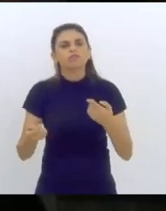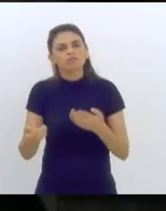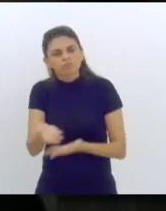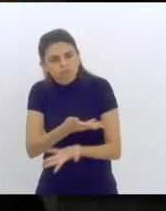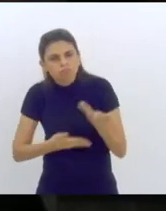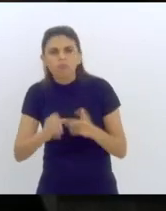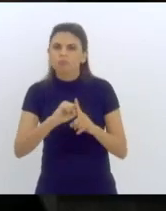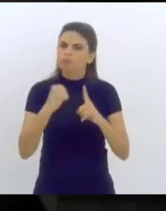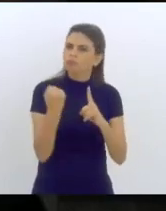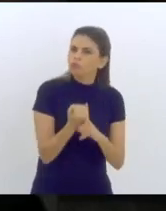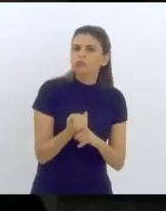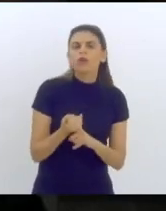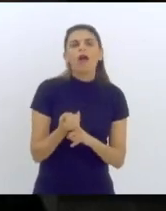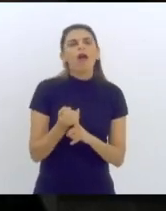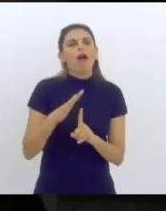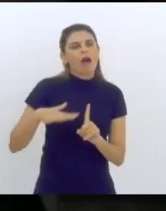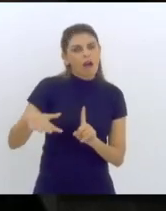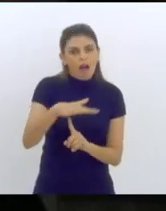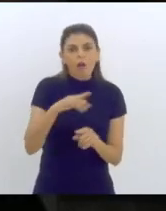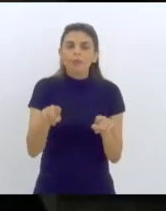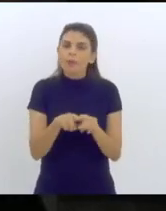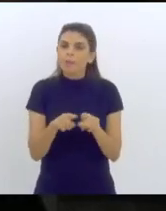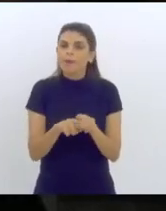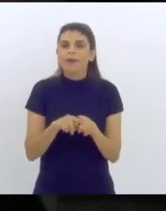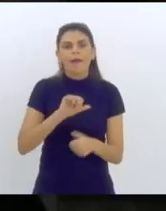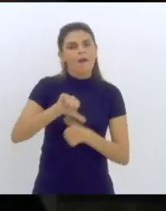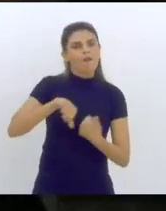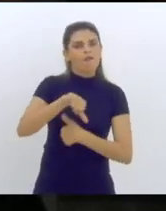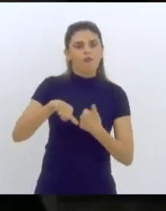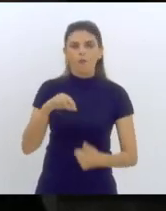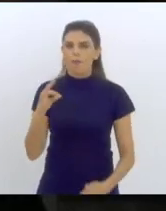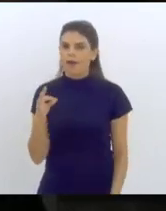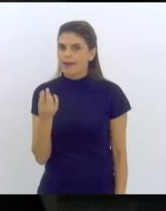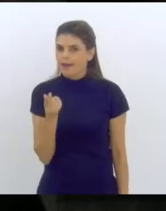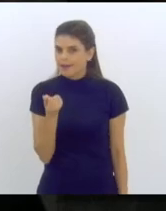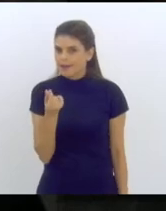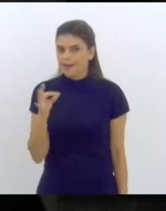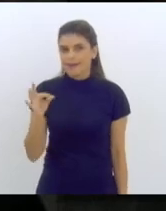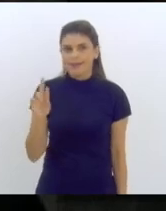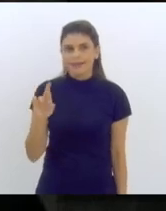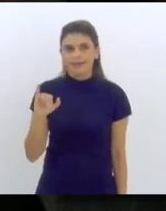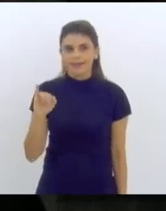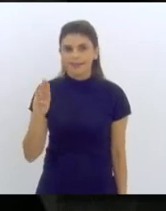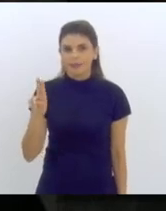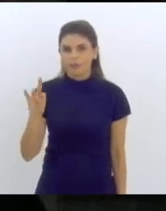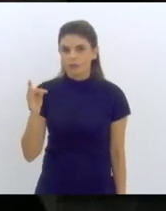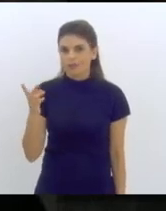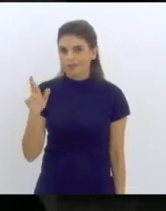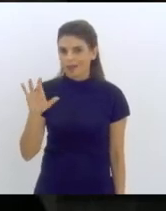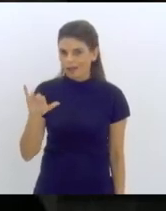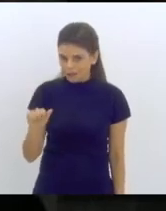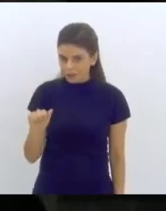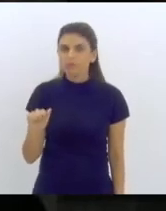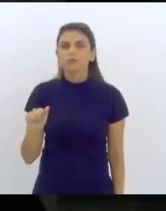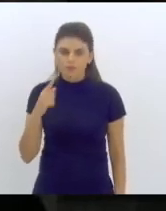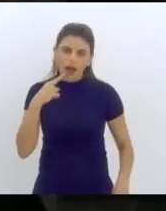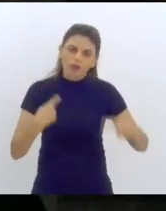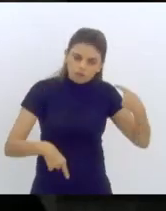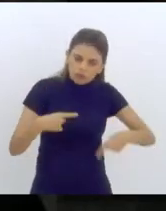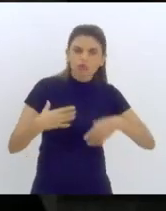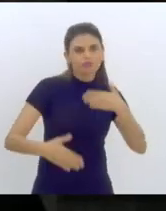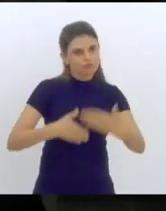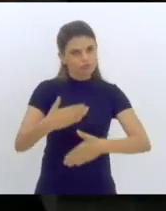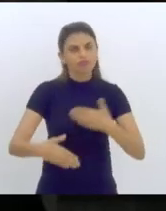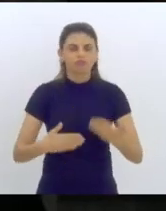Esse será o tema dominante das discussões políticas e das decisões que terão que ser